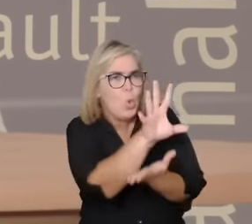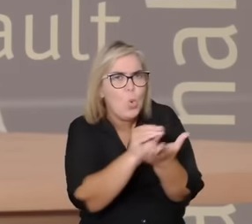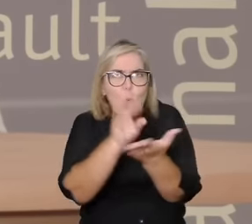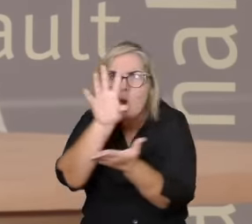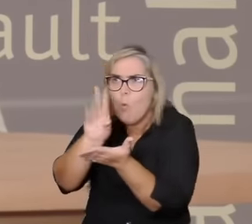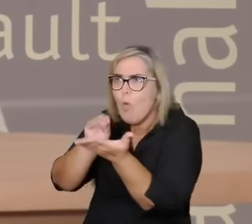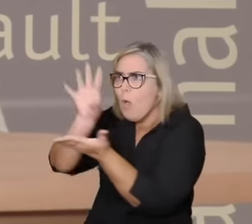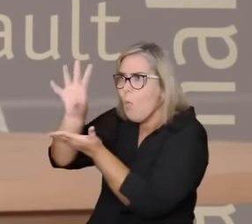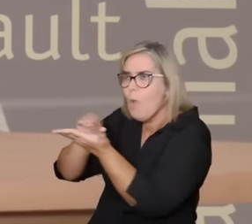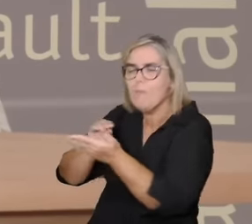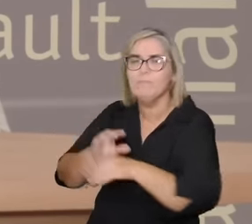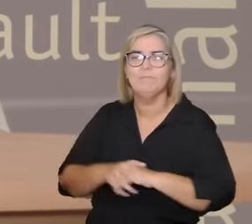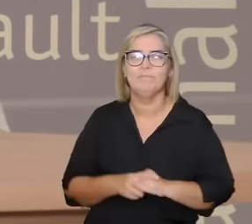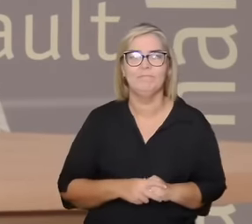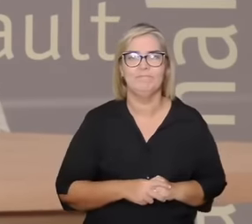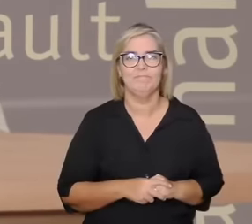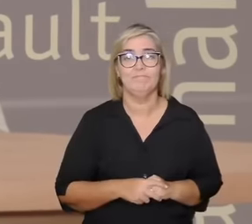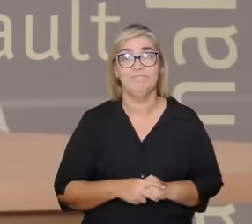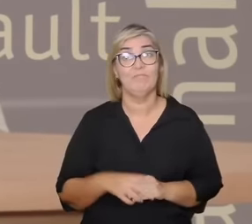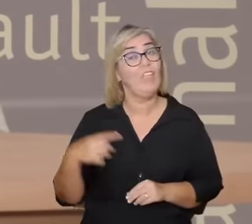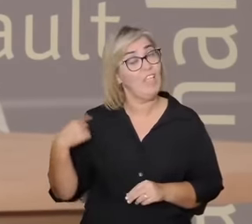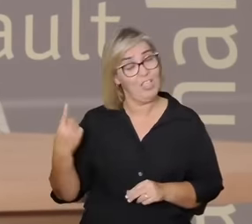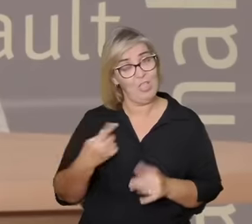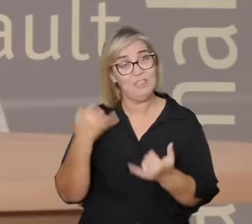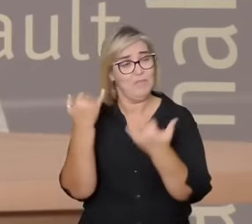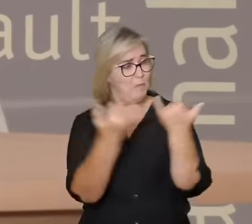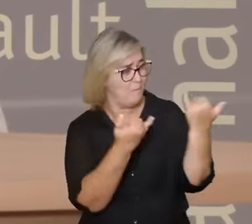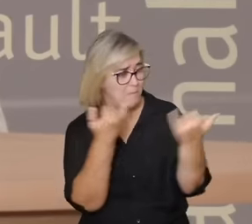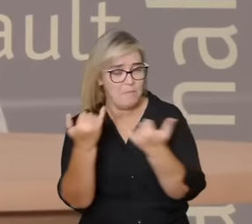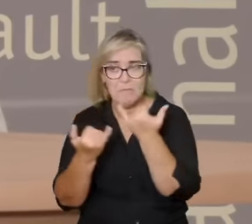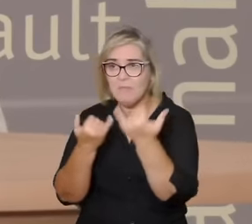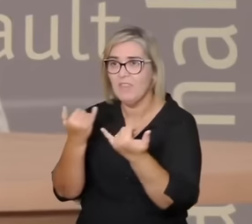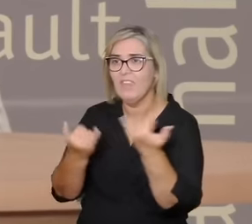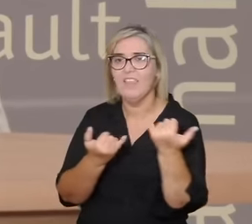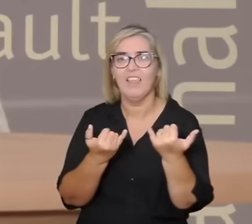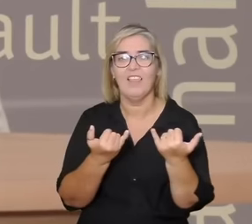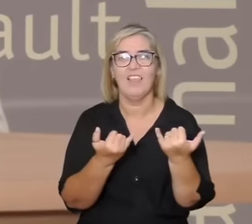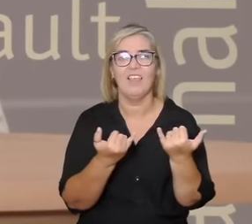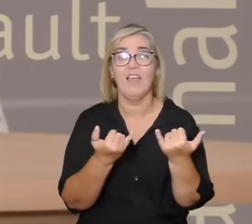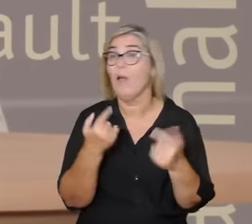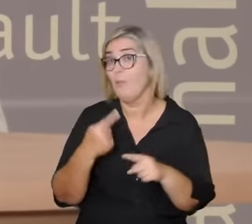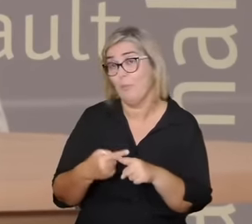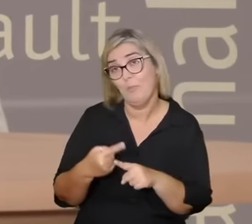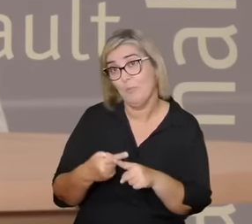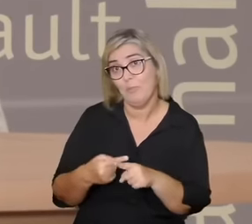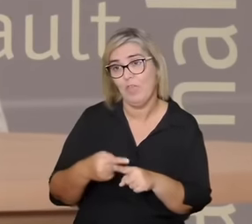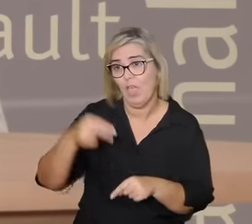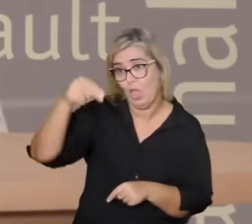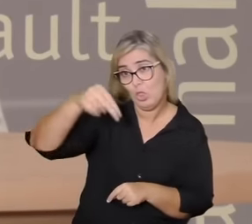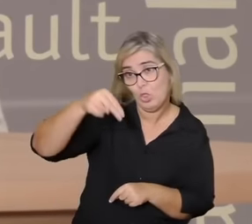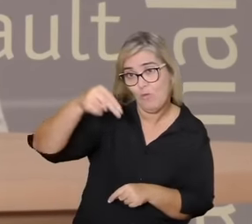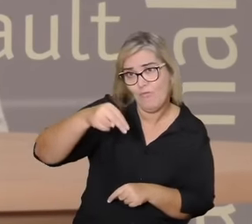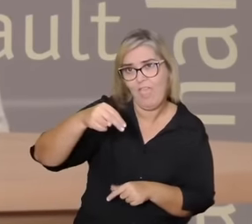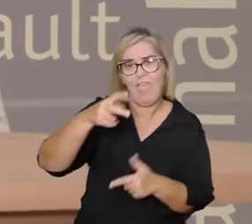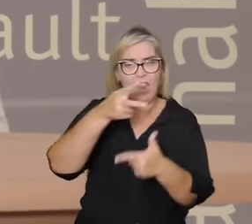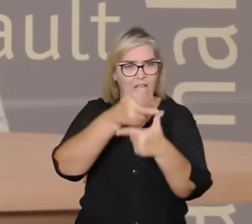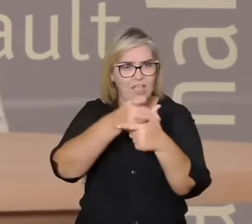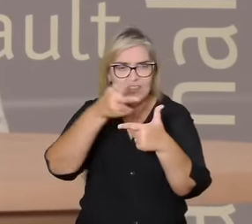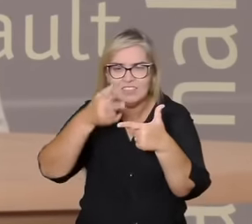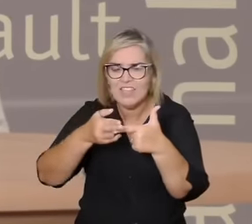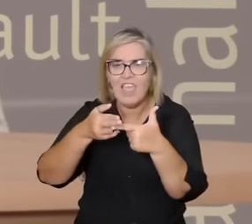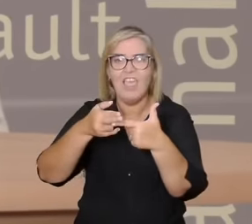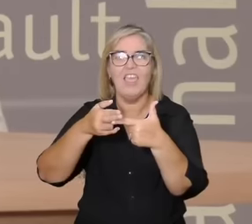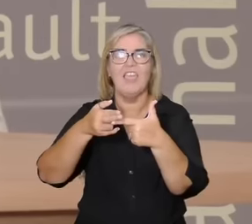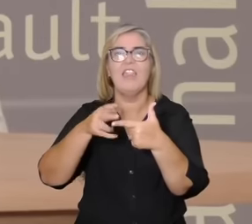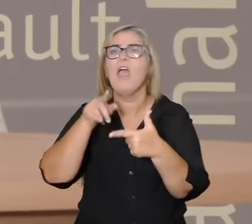herói e a gente vai brincando porque os folhetins as novelas as séries de streaming elas